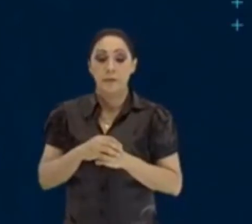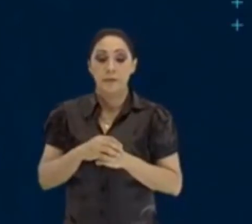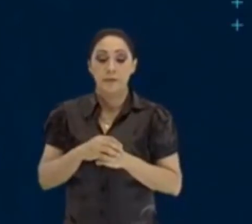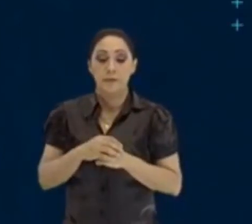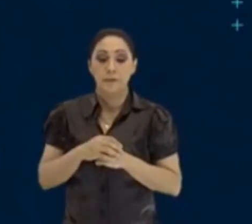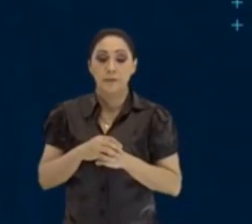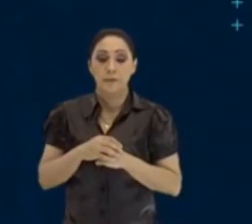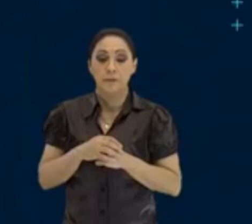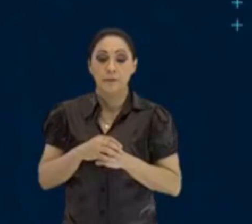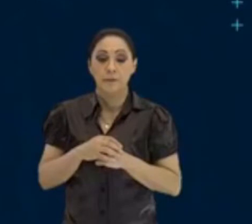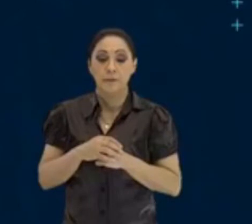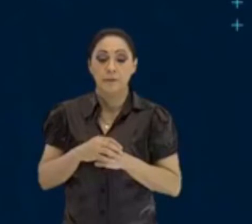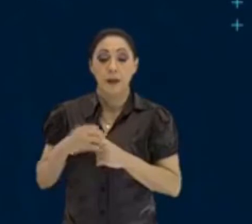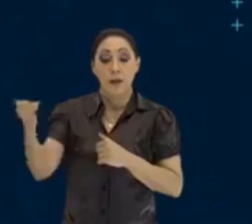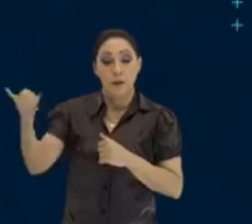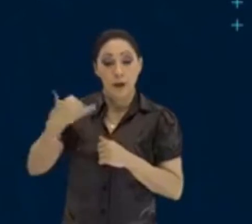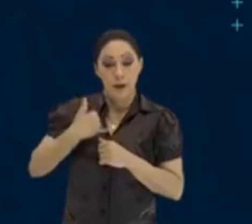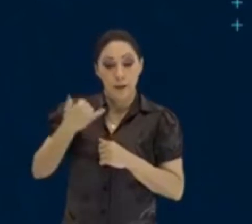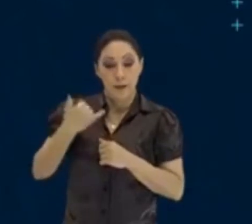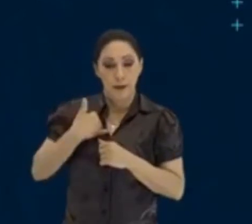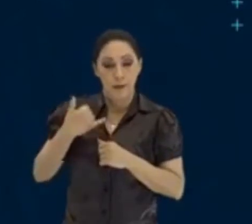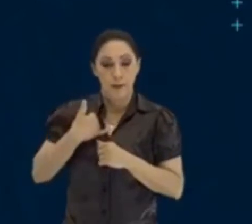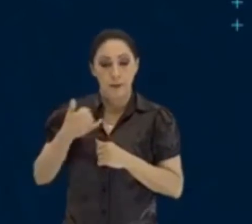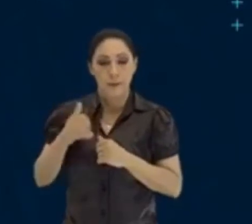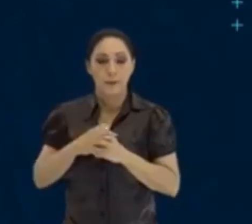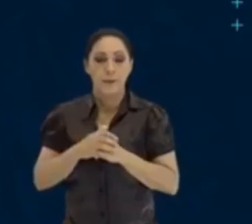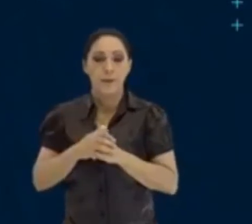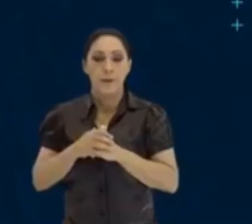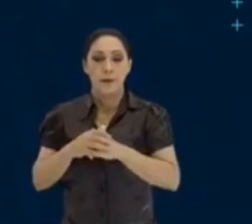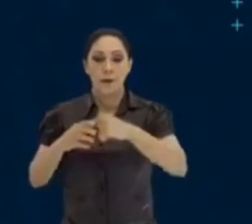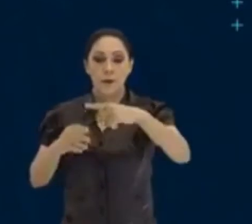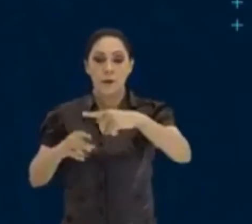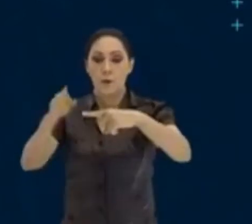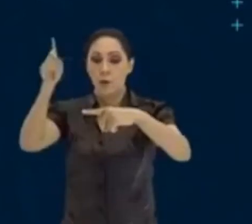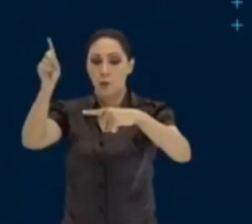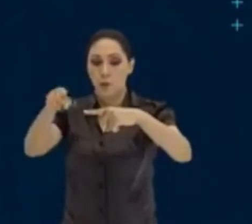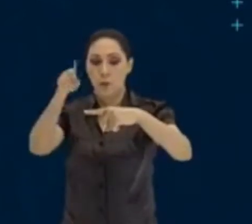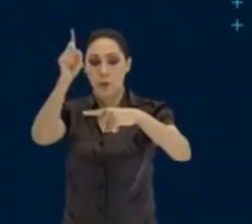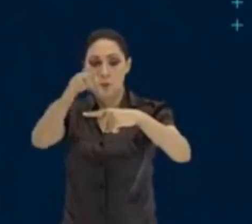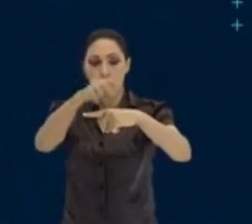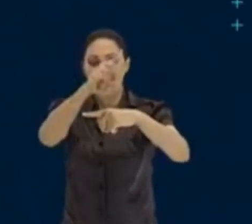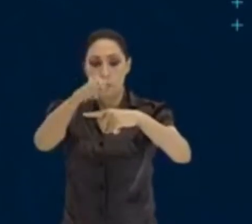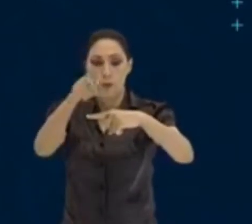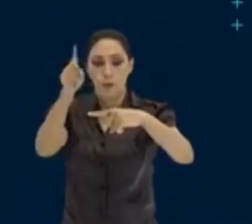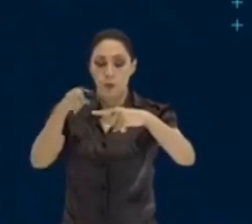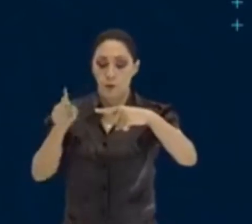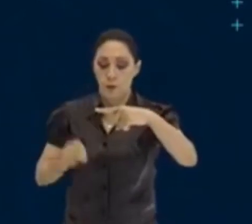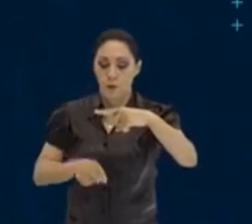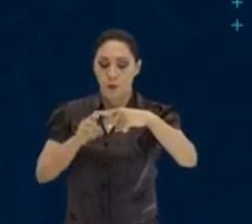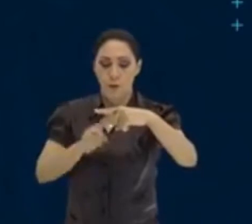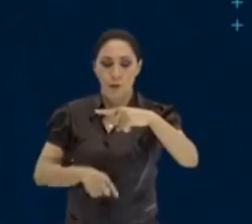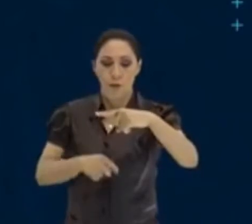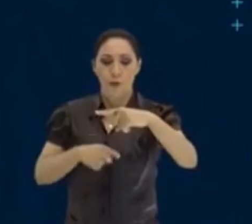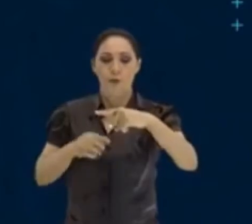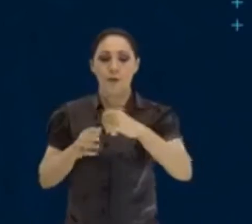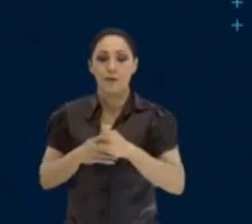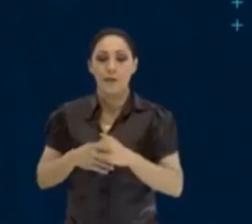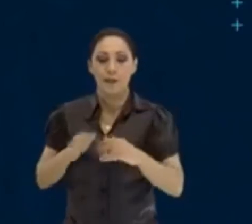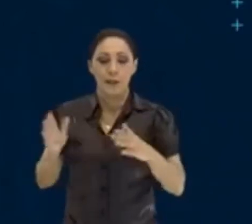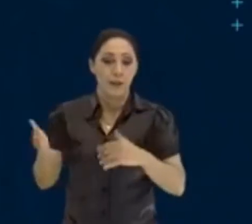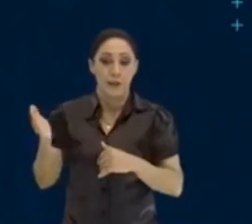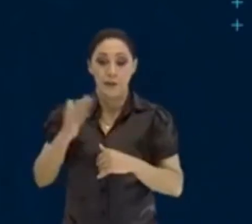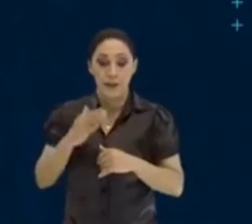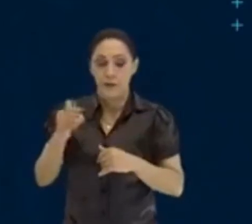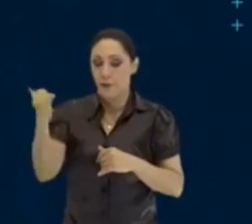Fala pra mim. Fala pra mim. Dois zeros em cima, dois zeros embaixo. Toma, palhaço! Muito bem, muito bem. Então, vem